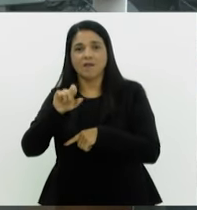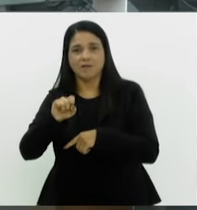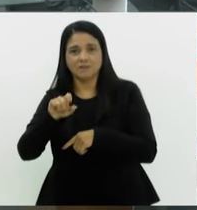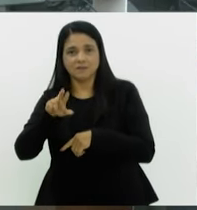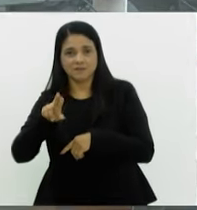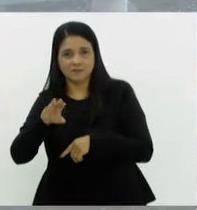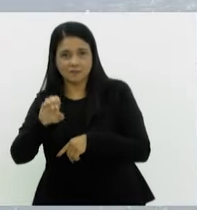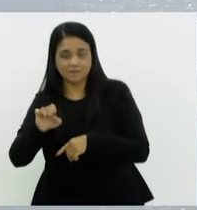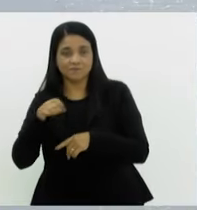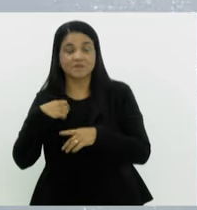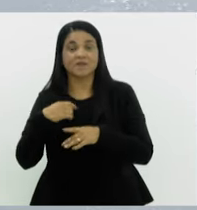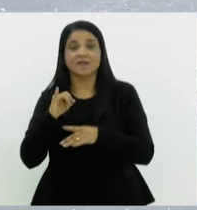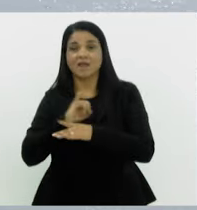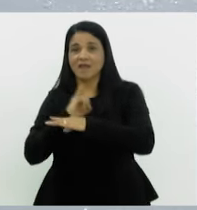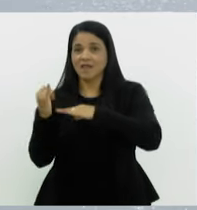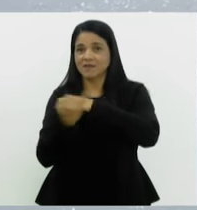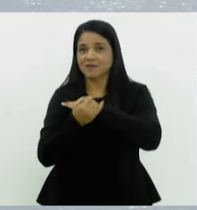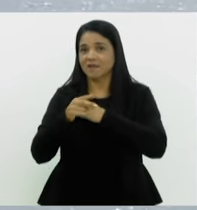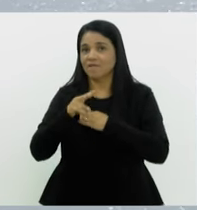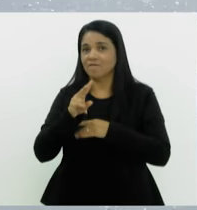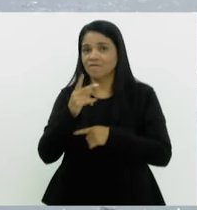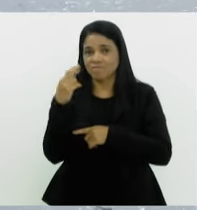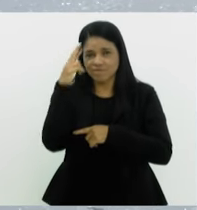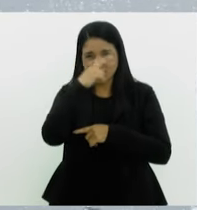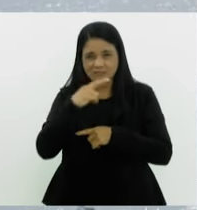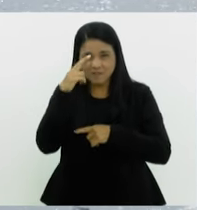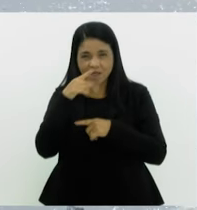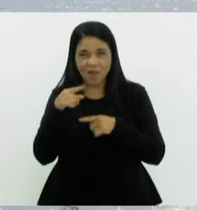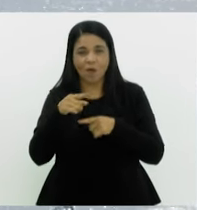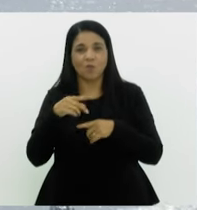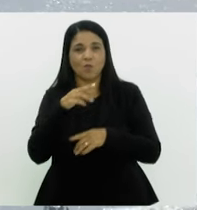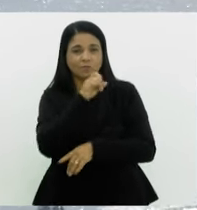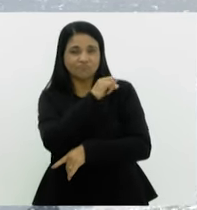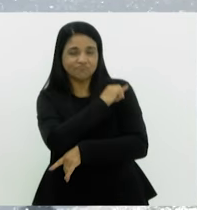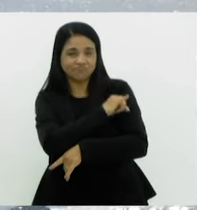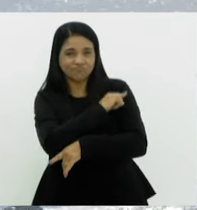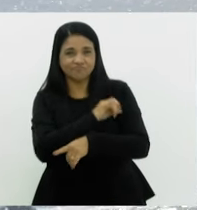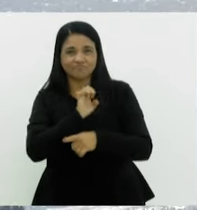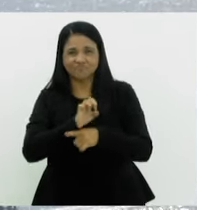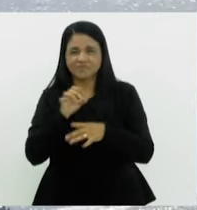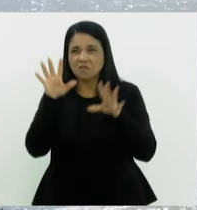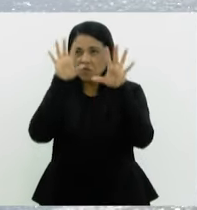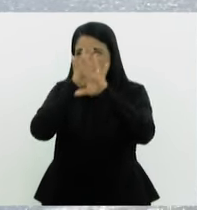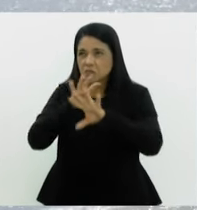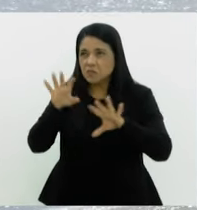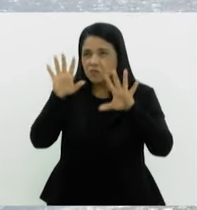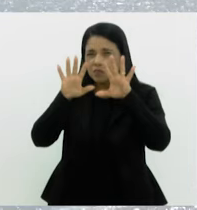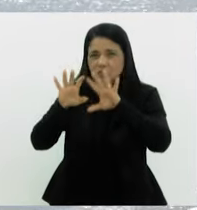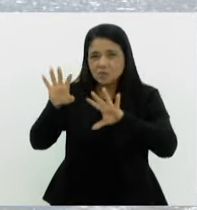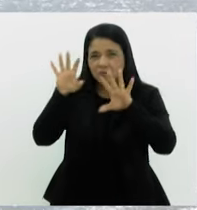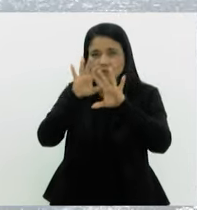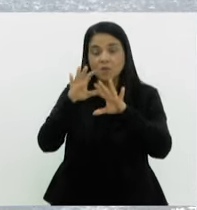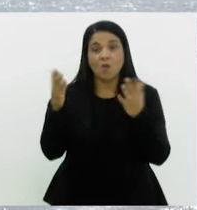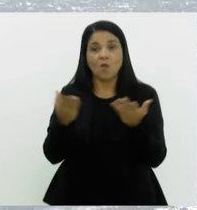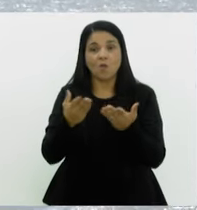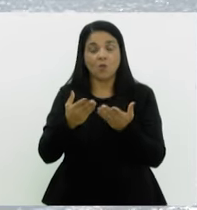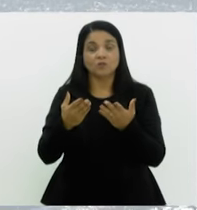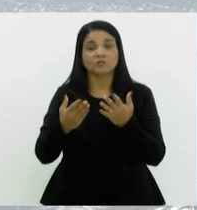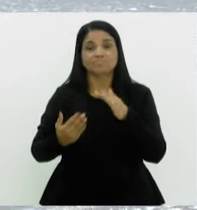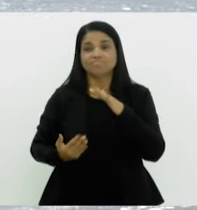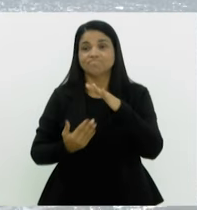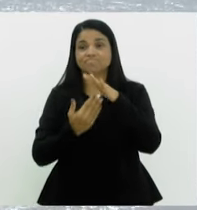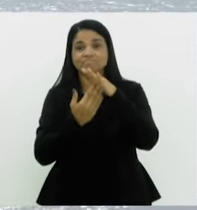Guanabara. O tempo no Rio de Janeiro, agora tem algumas nuvens, uma certa neblina. A máxima prevista para hoje é de